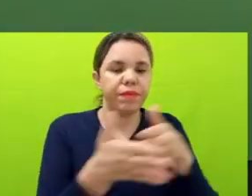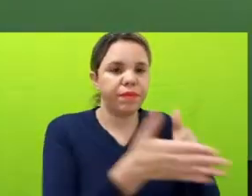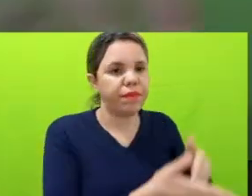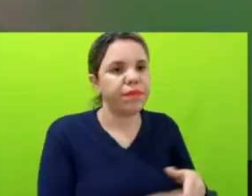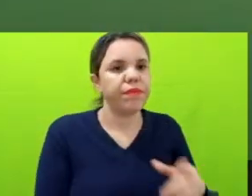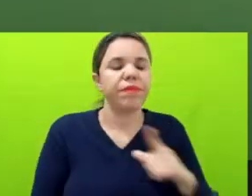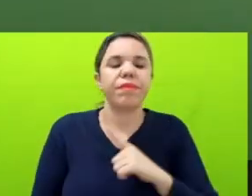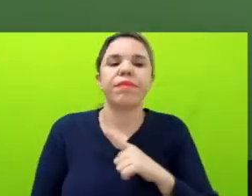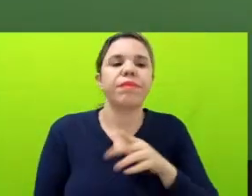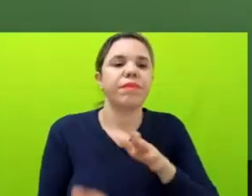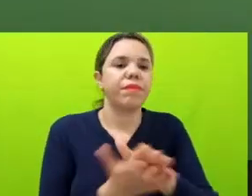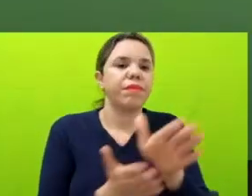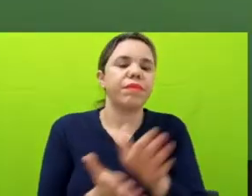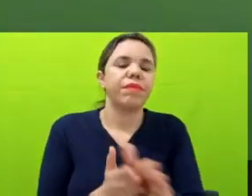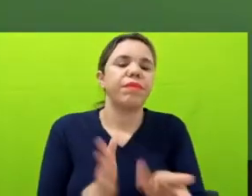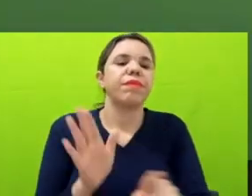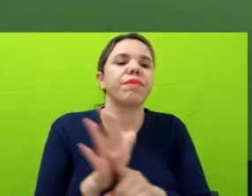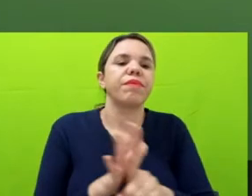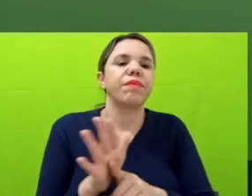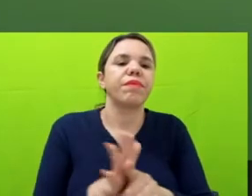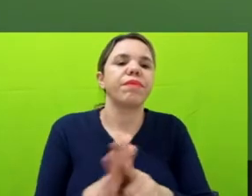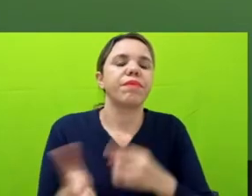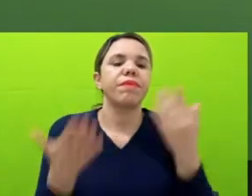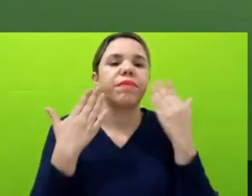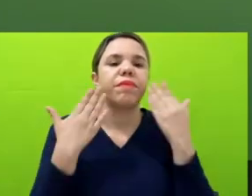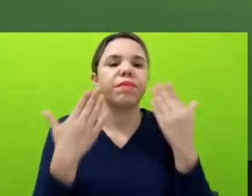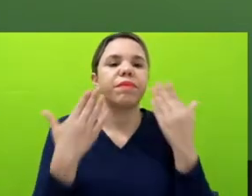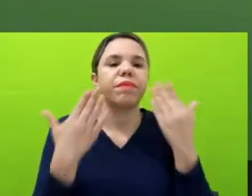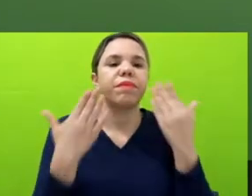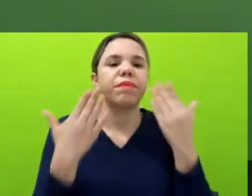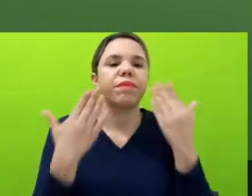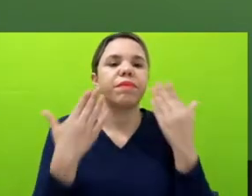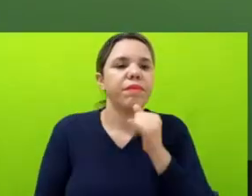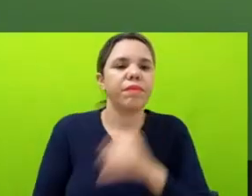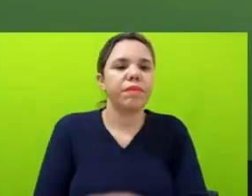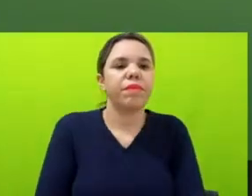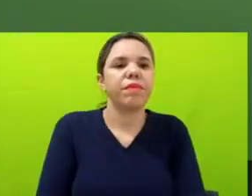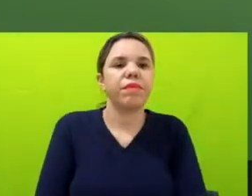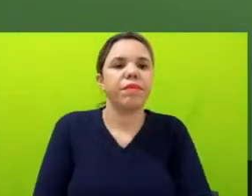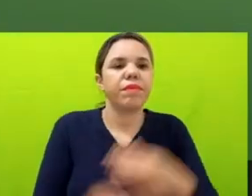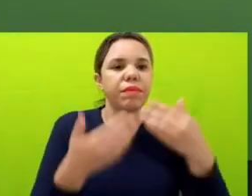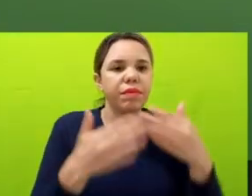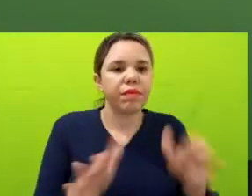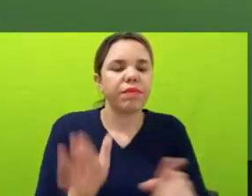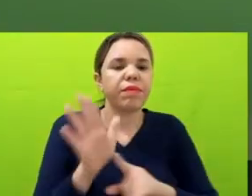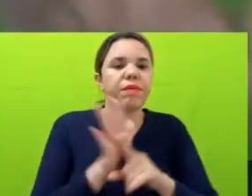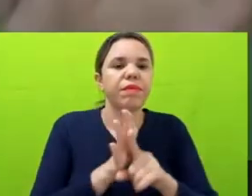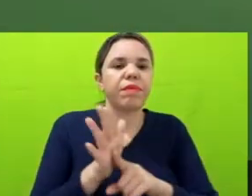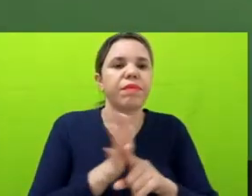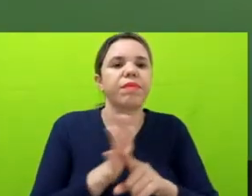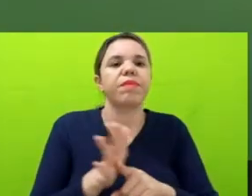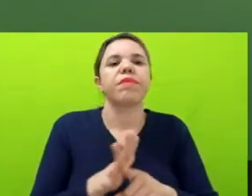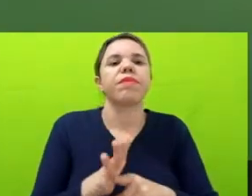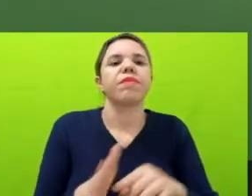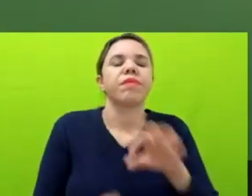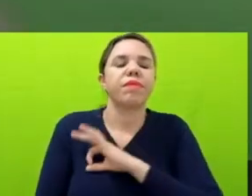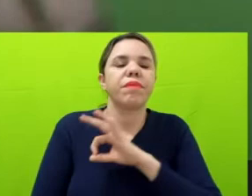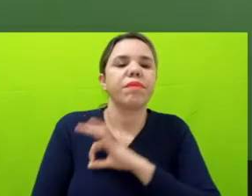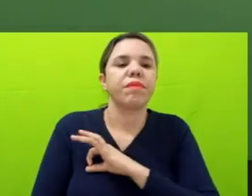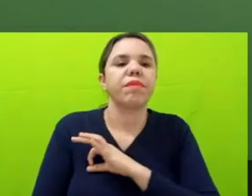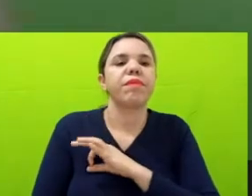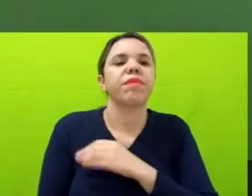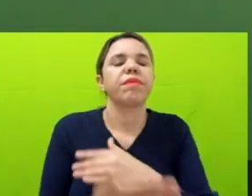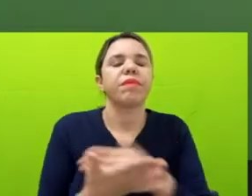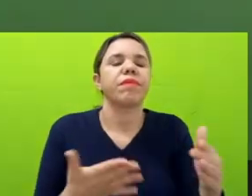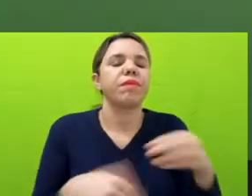eles publicassem os dados publicamente, né, eles acabaram abrindo uma estatística na Polícia Civil, e aí eles começaram a passar, a partir